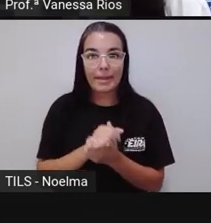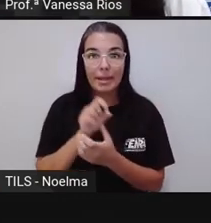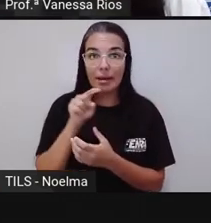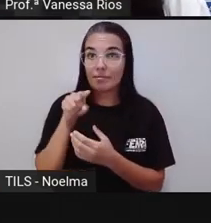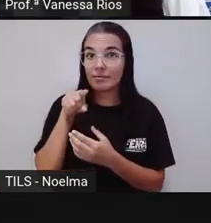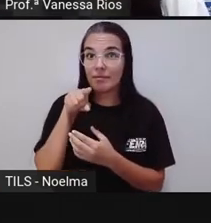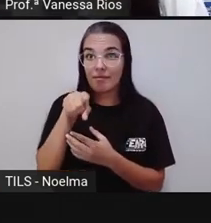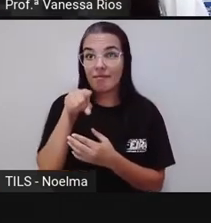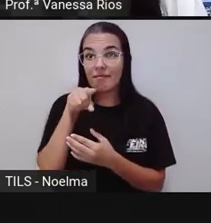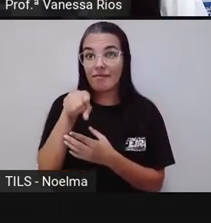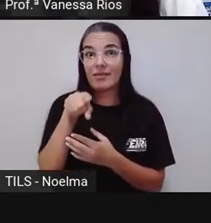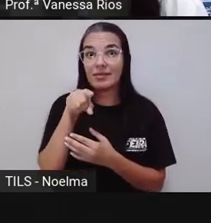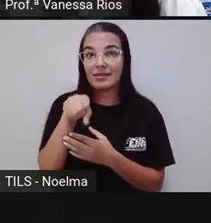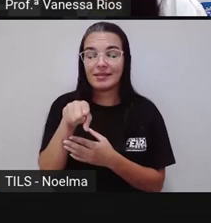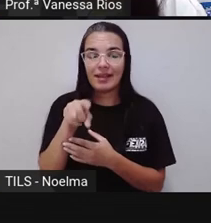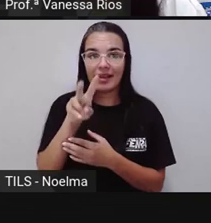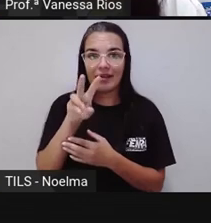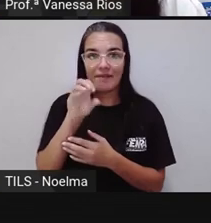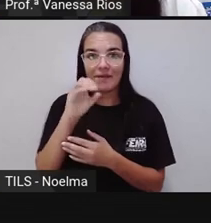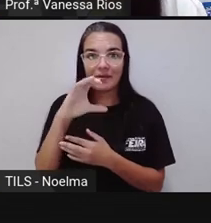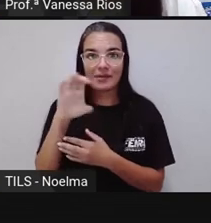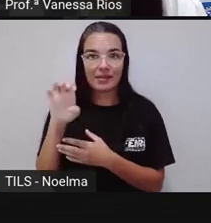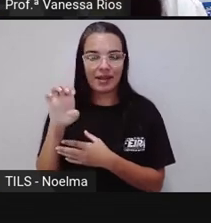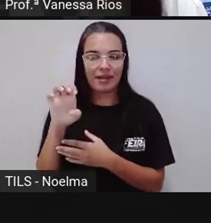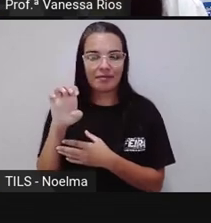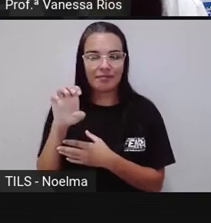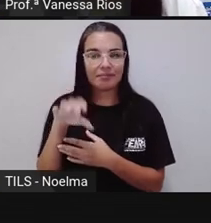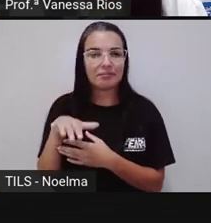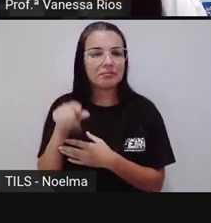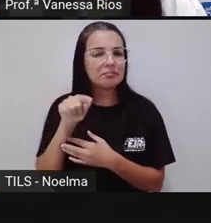Olhem só. A palavra agora é você.